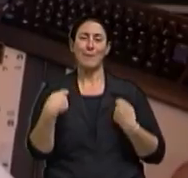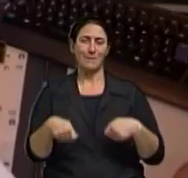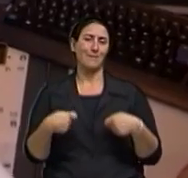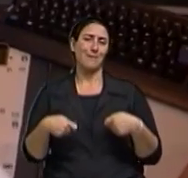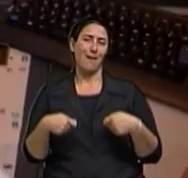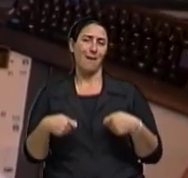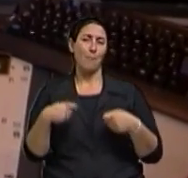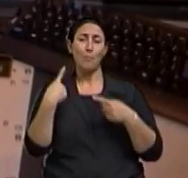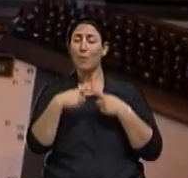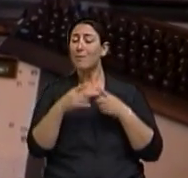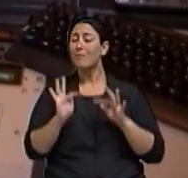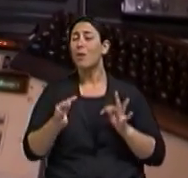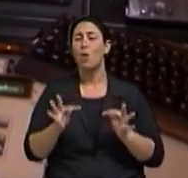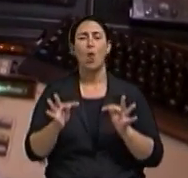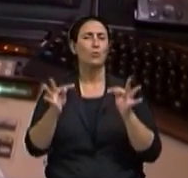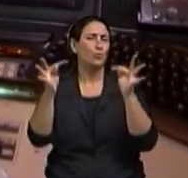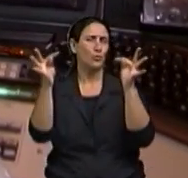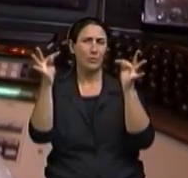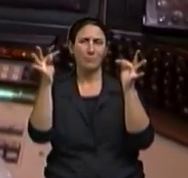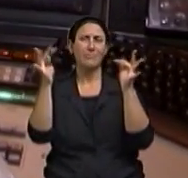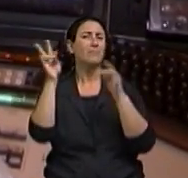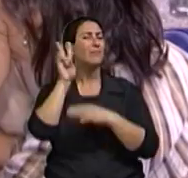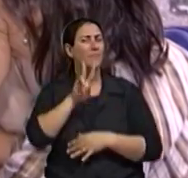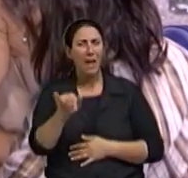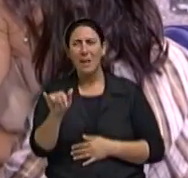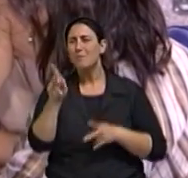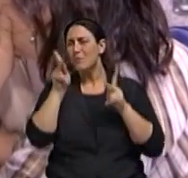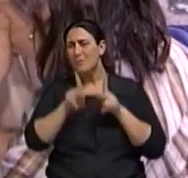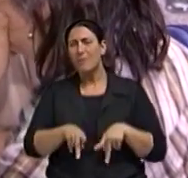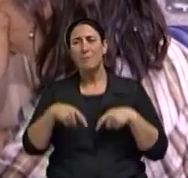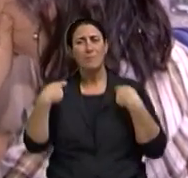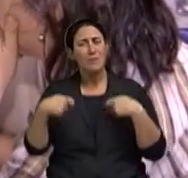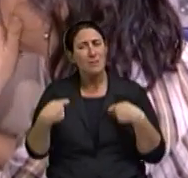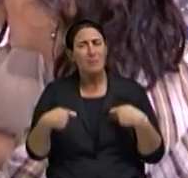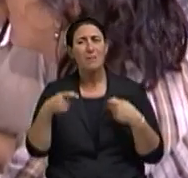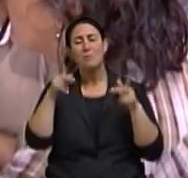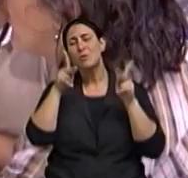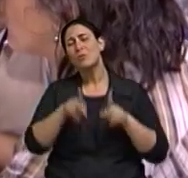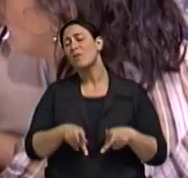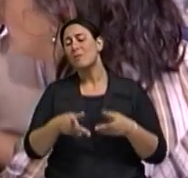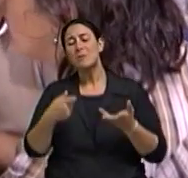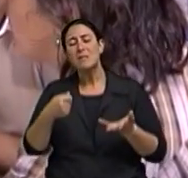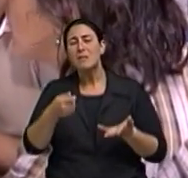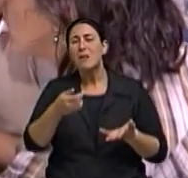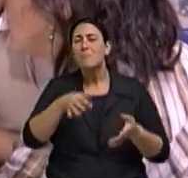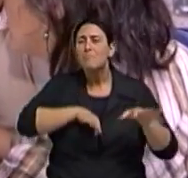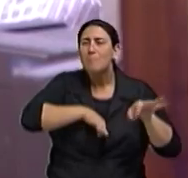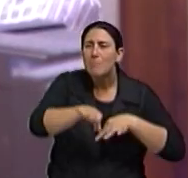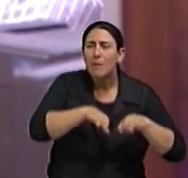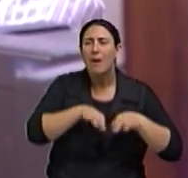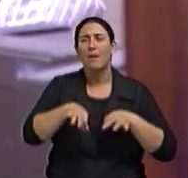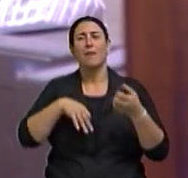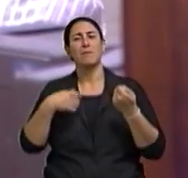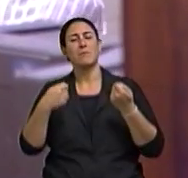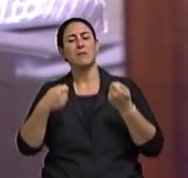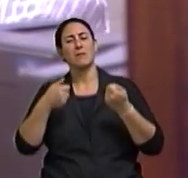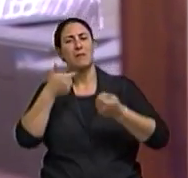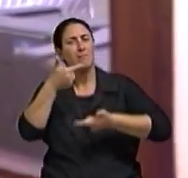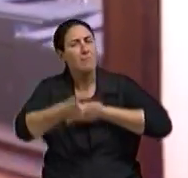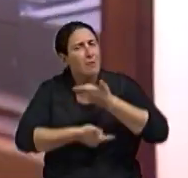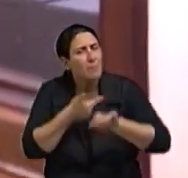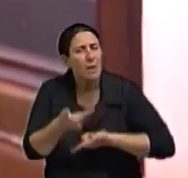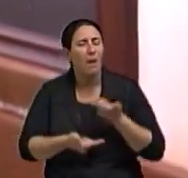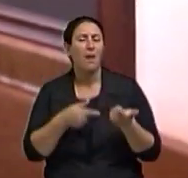novas tecnologias, elas vão precisar se preparar, projetar esse